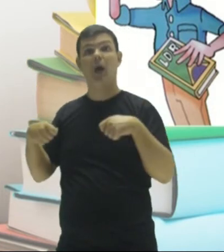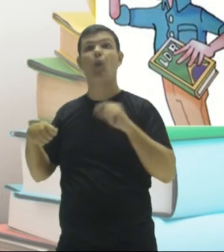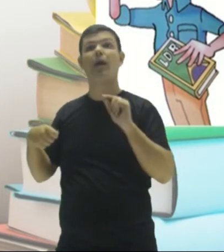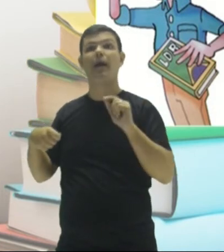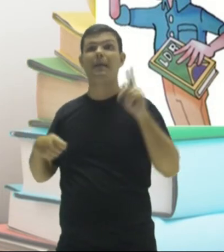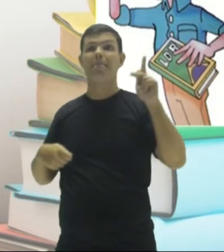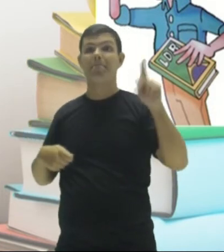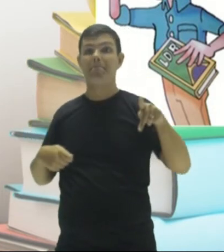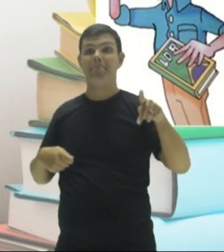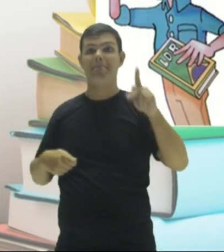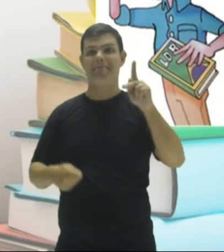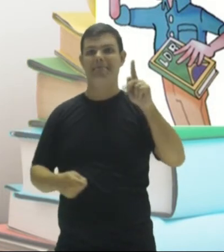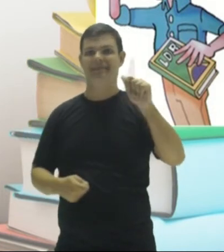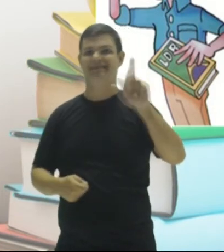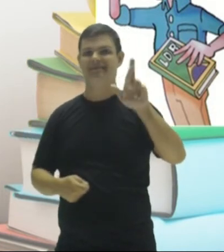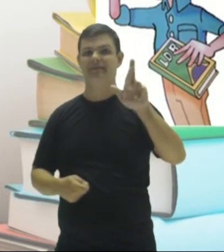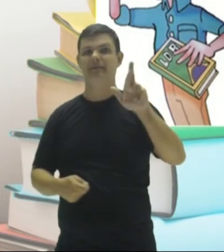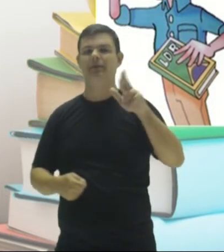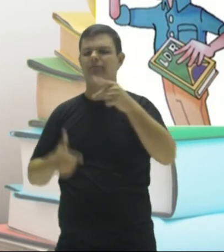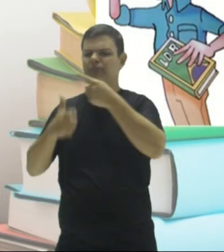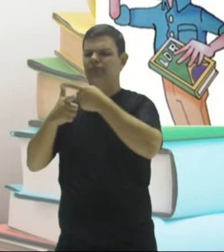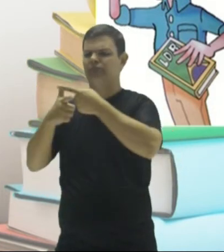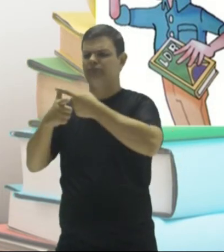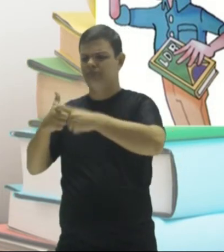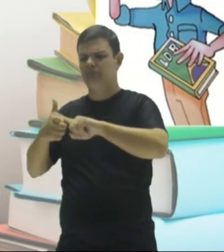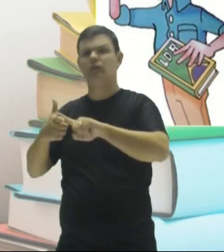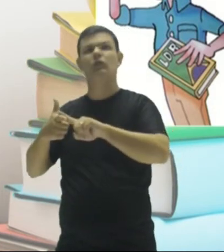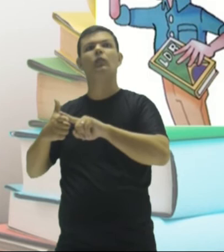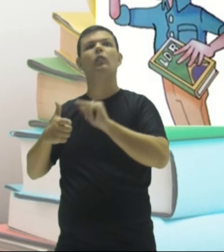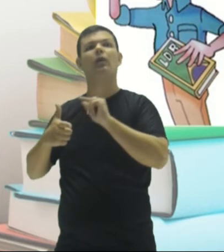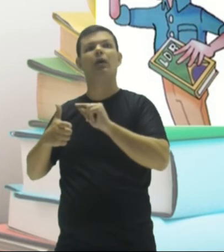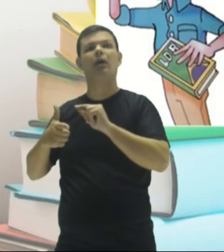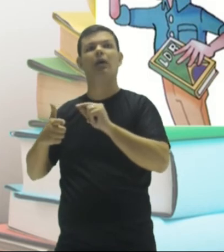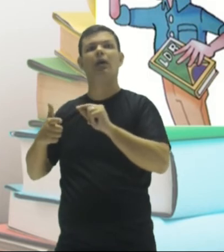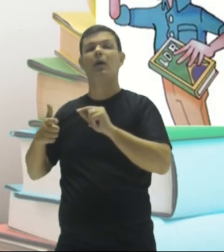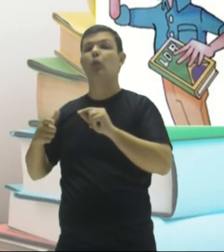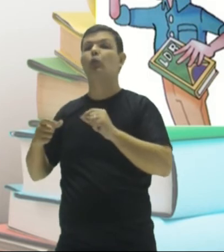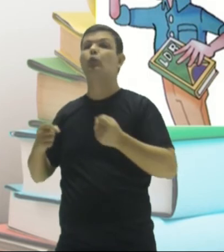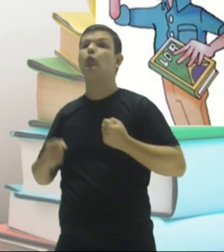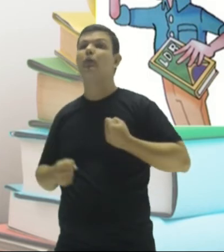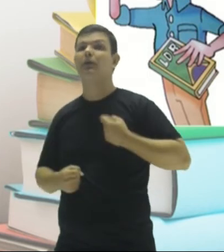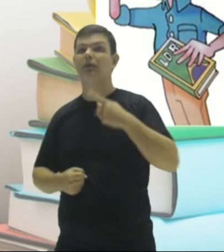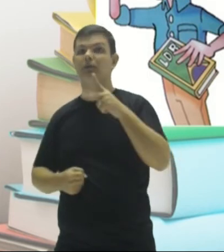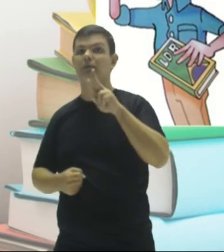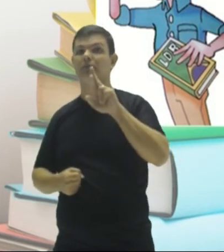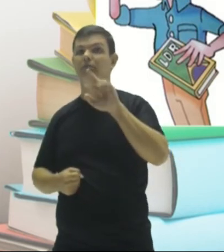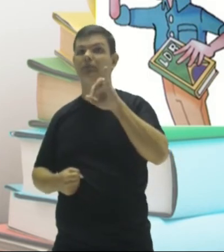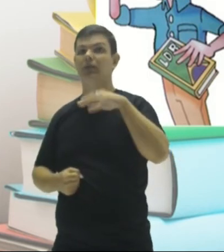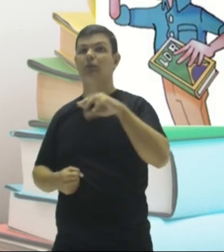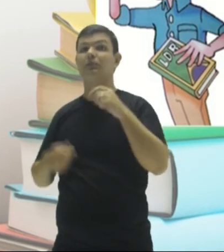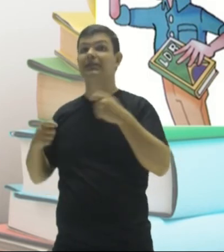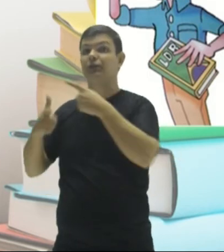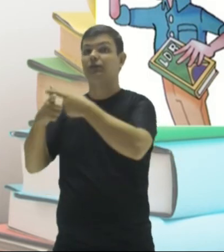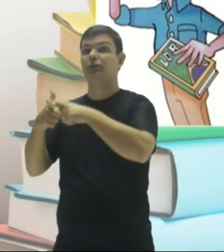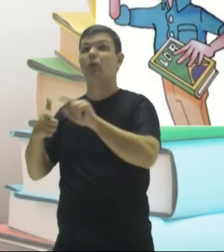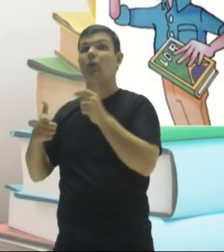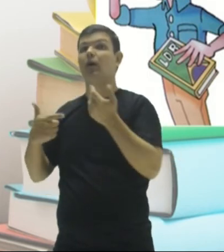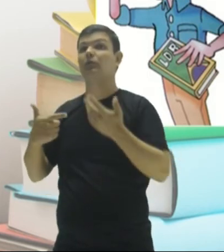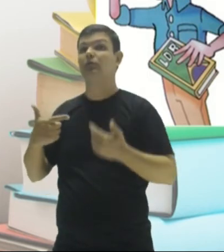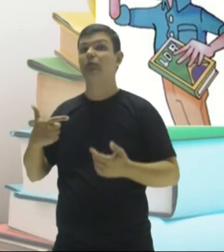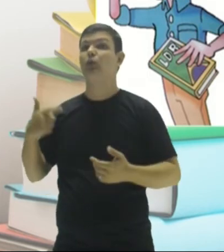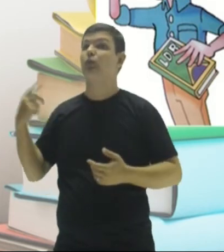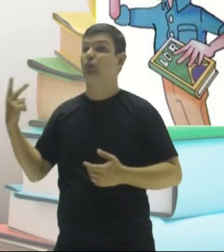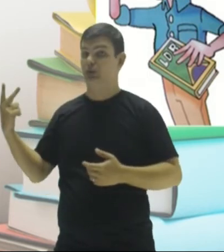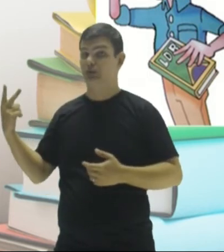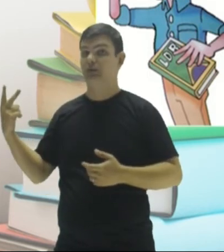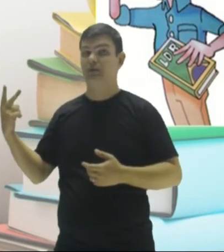pares, não é verdade? Compondo esse número e achando o número primo, vou dividir por dois. Olha aí,